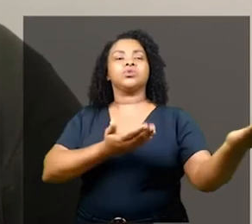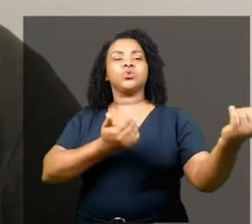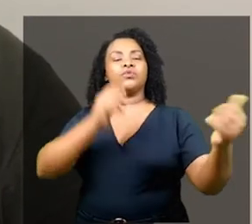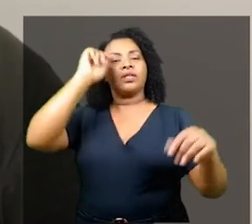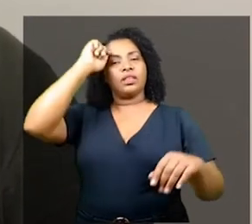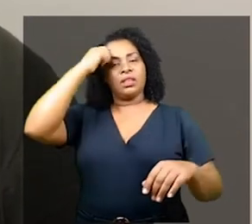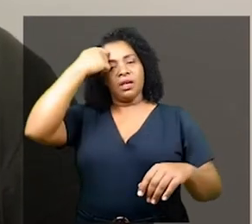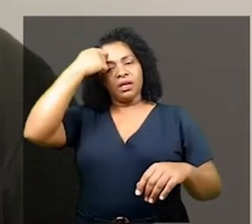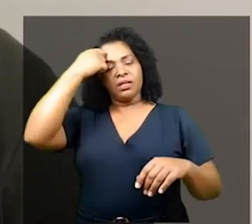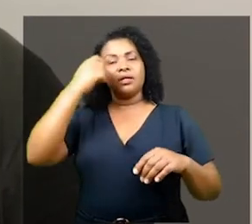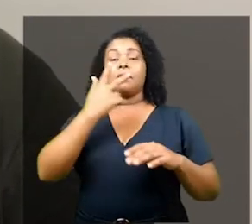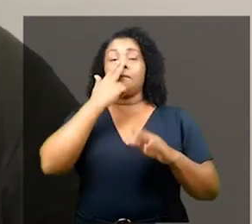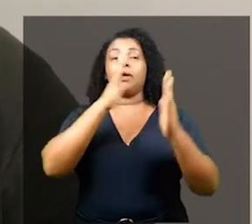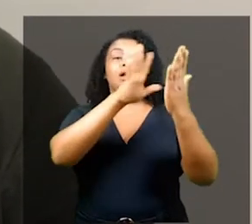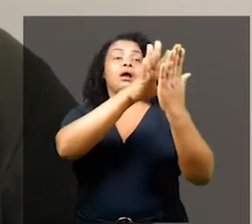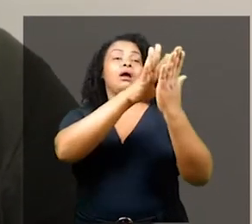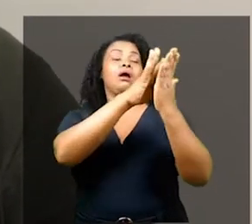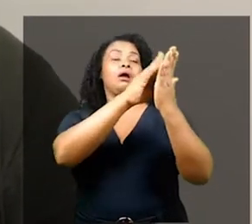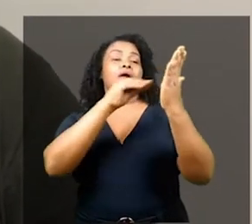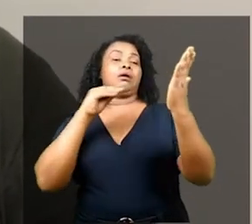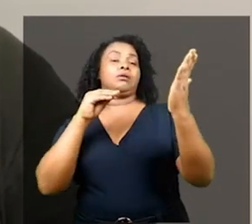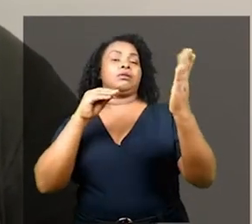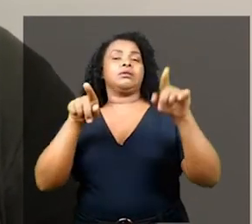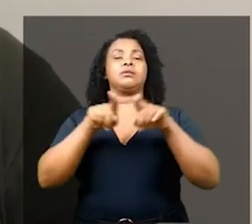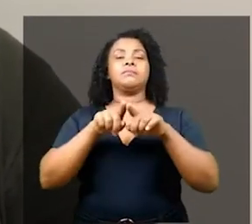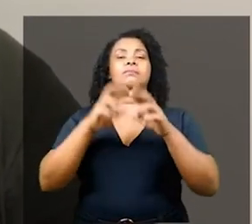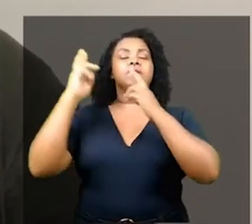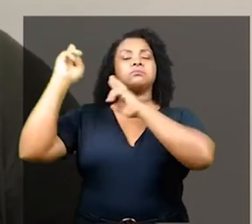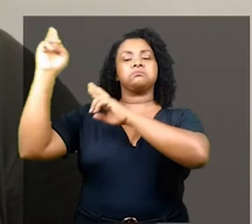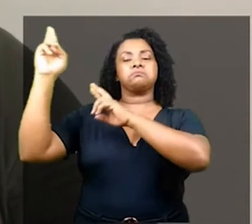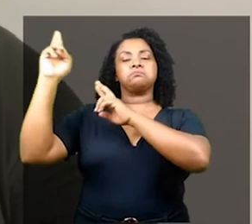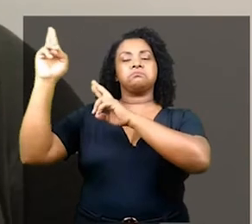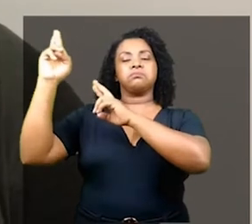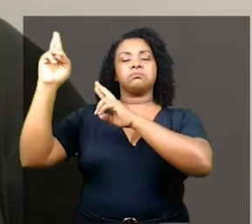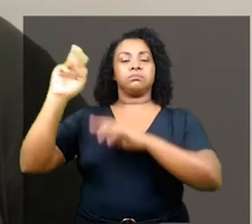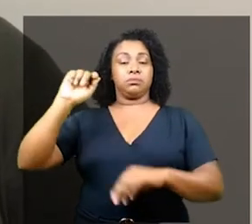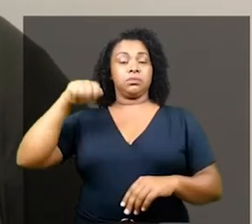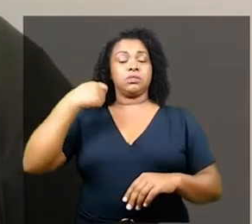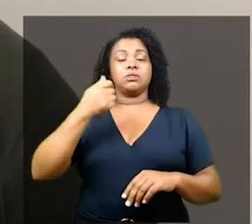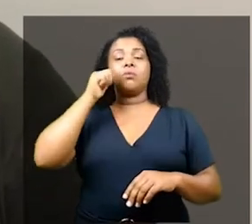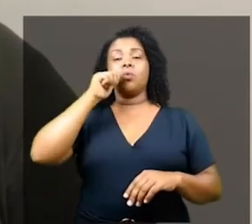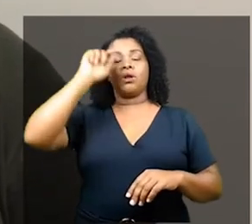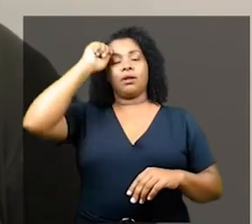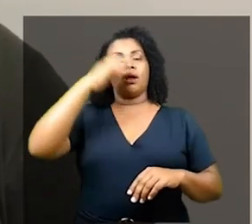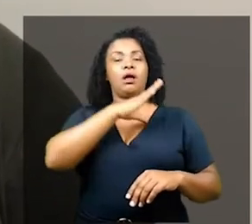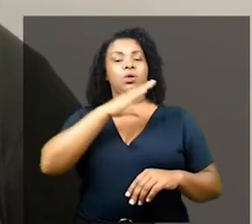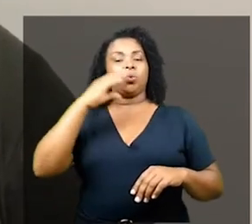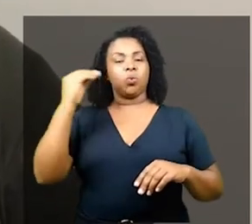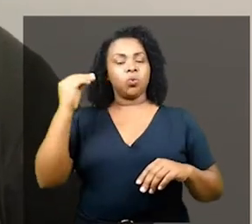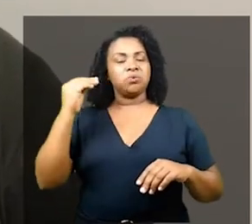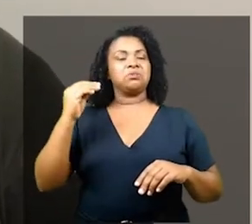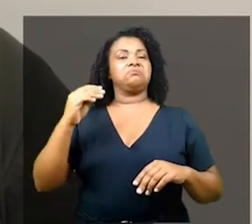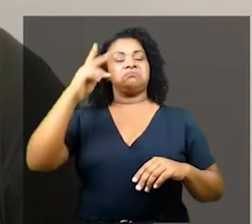falas são para gerar algum tipo de espelhamento e também de esperança. Que eu sou uma mulher negra adulta,